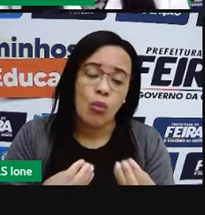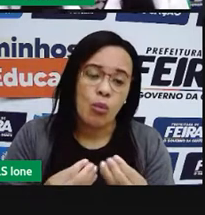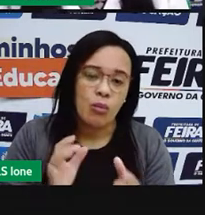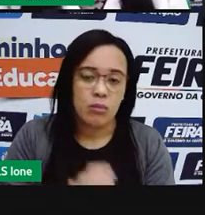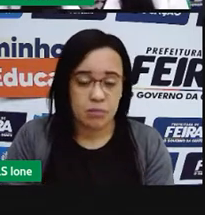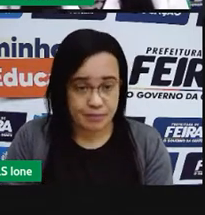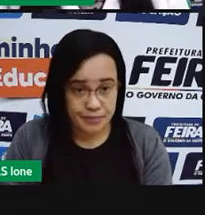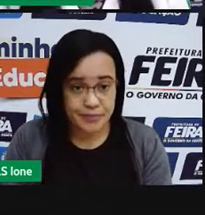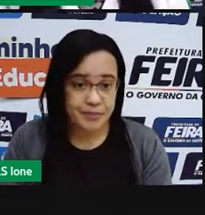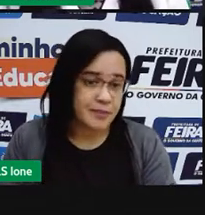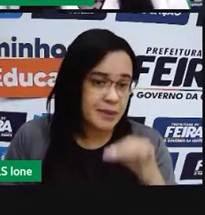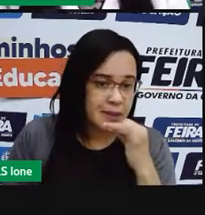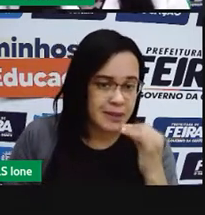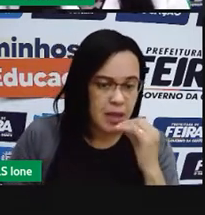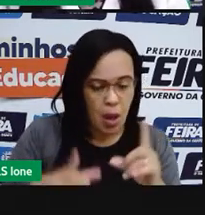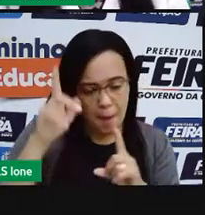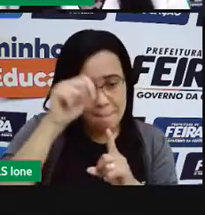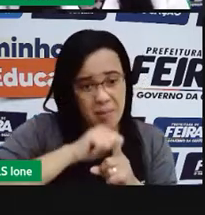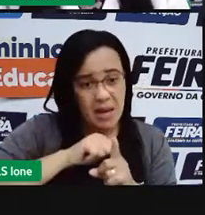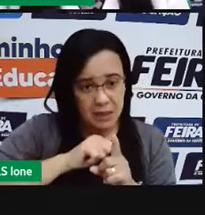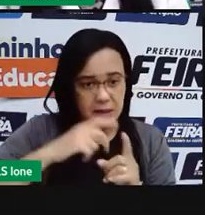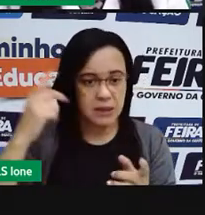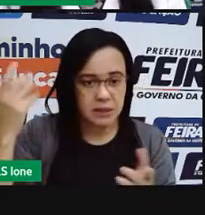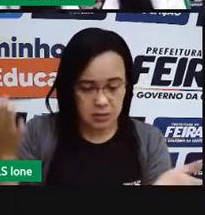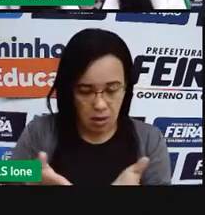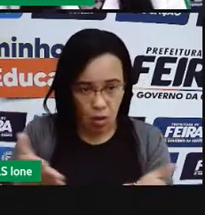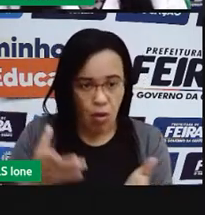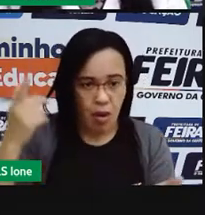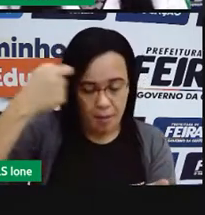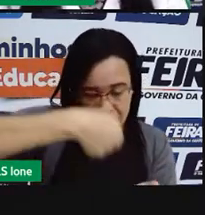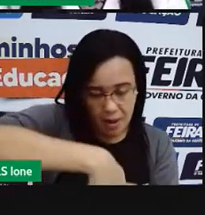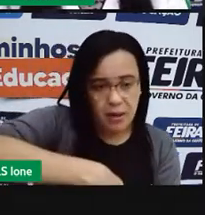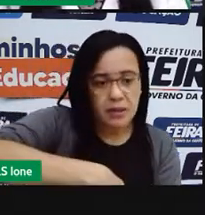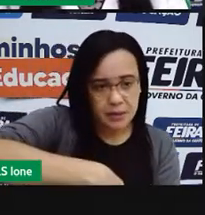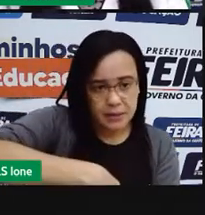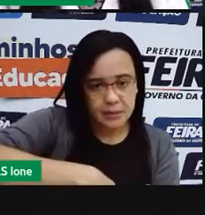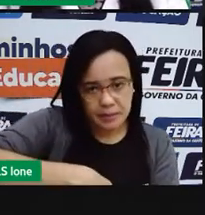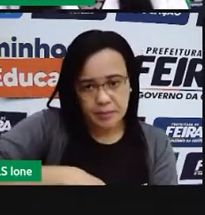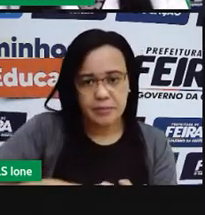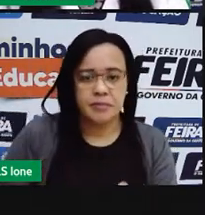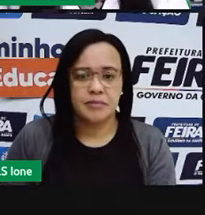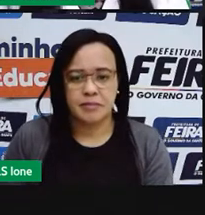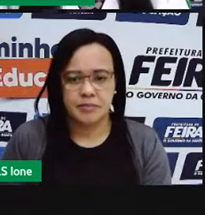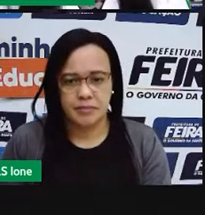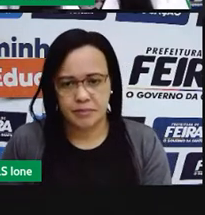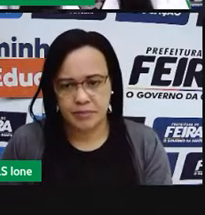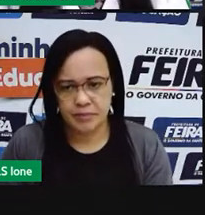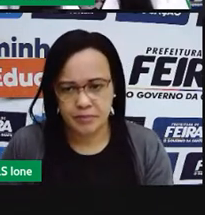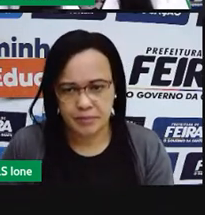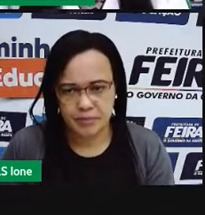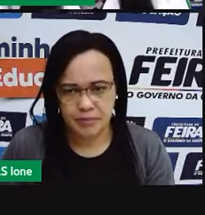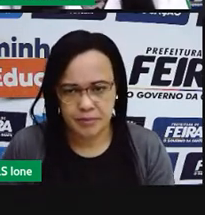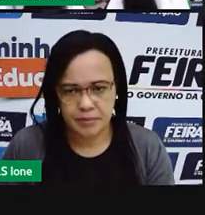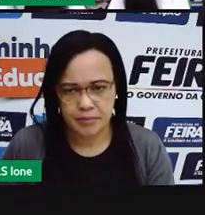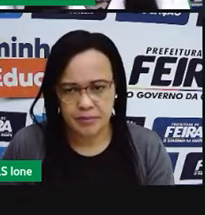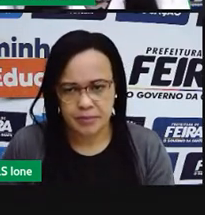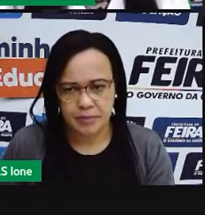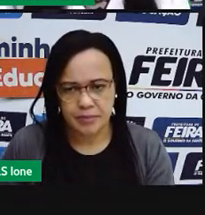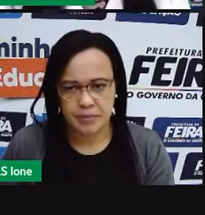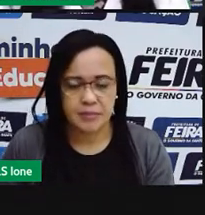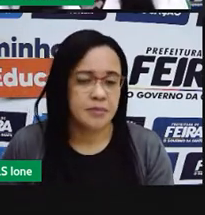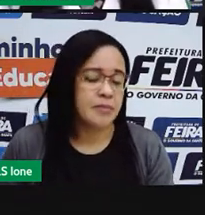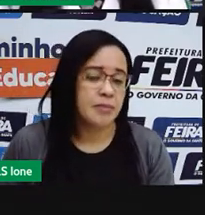que estão sendo compabilizados. Certo? Aqui nessa conta, a gente vê que foi do dia